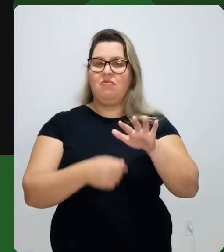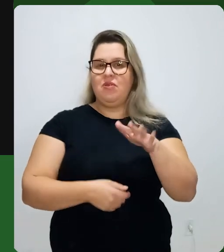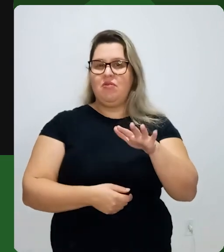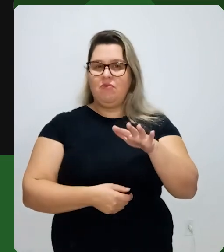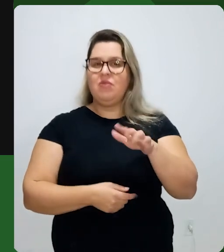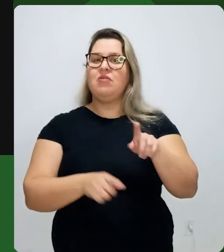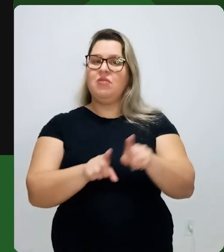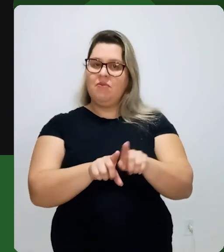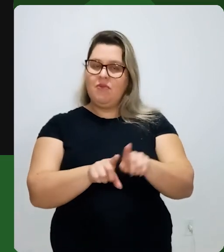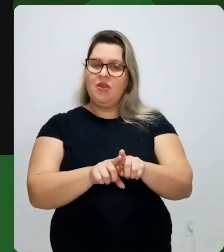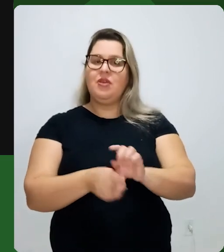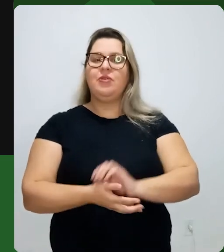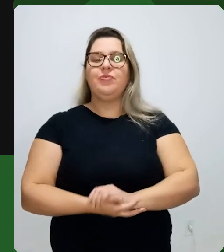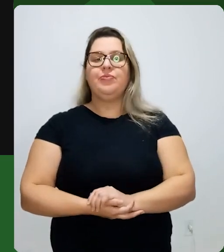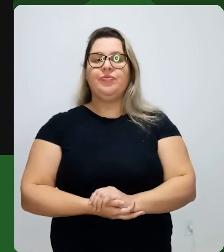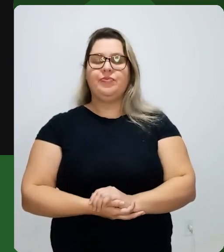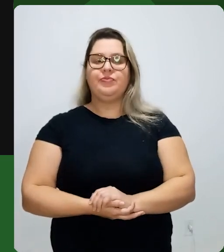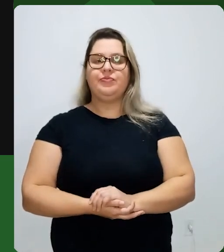,7 também.